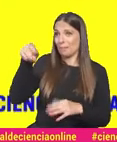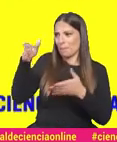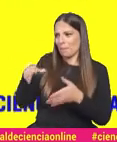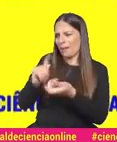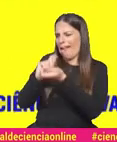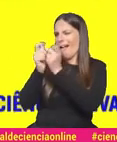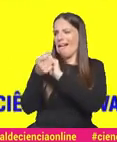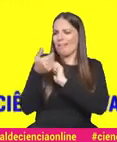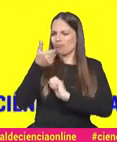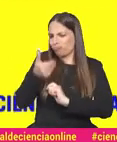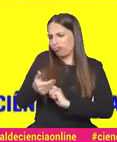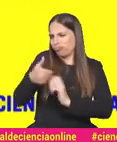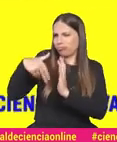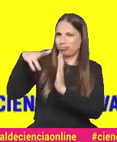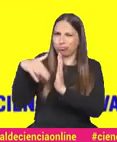pouco artista, Ciência com arte.